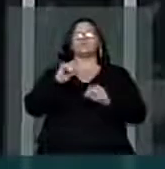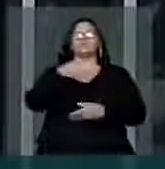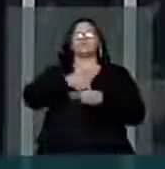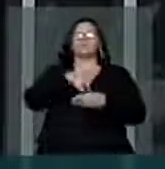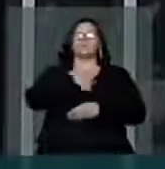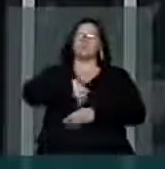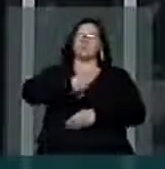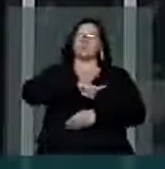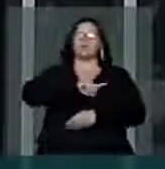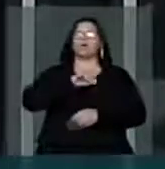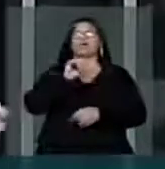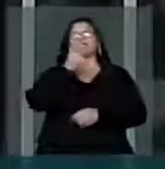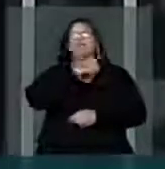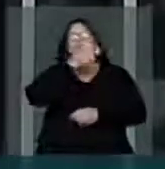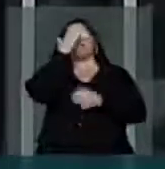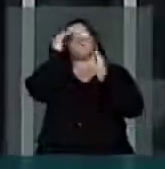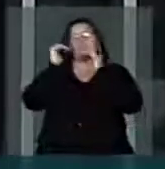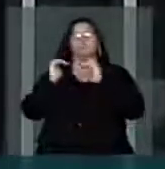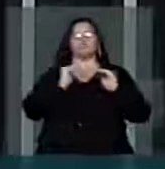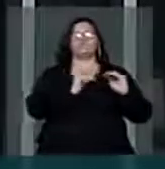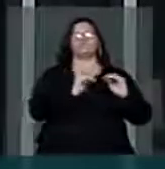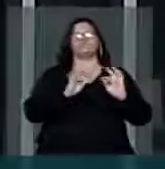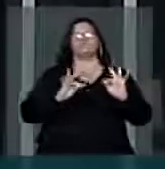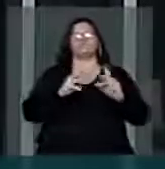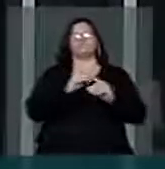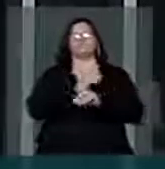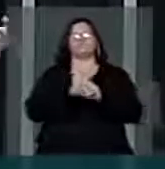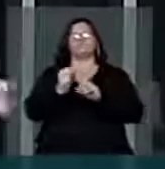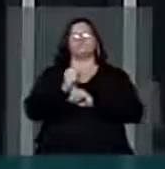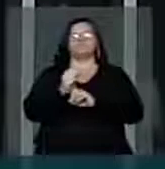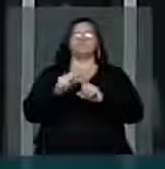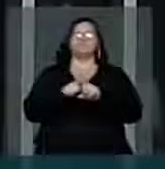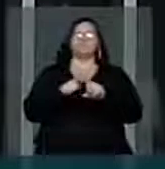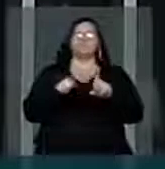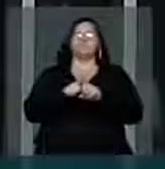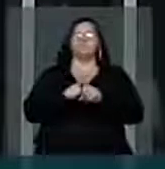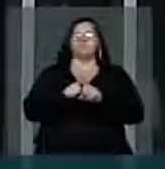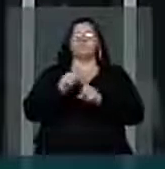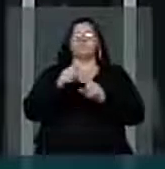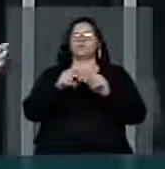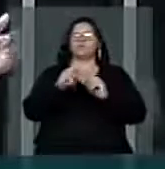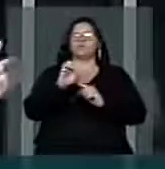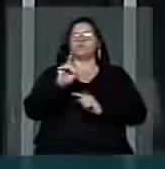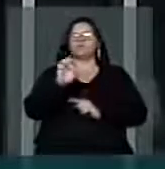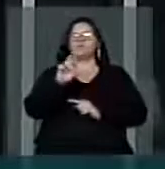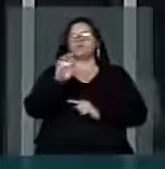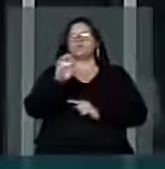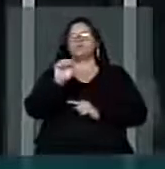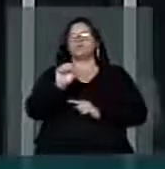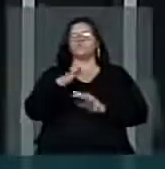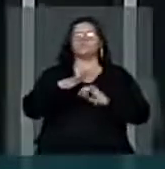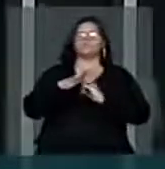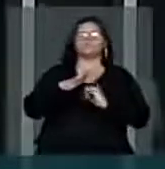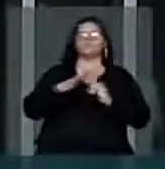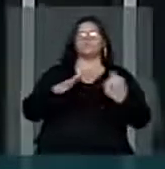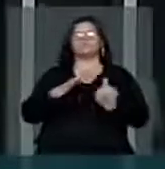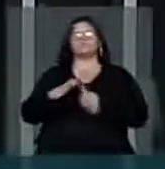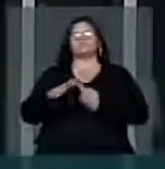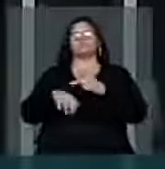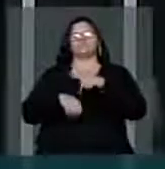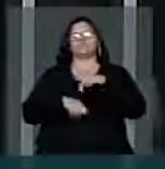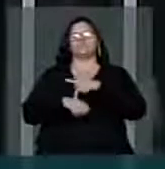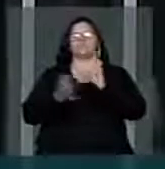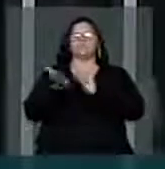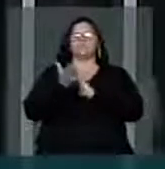casa seja respeitado pelos demais poderes institucionais do nosso país. E parabéns ao senhor Presidente Henrique Eduardo